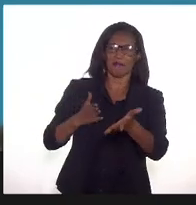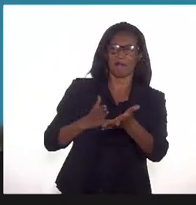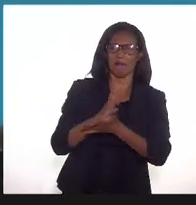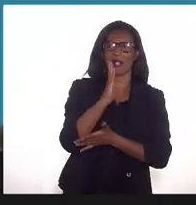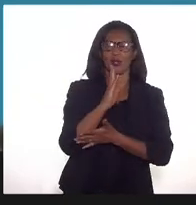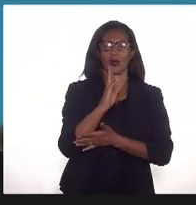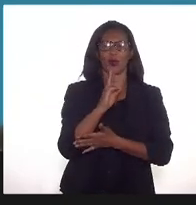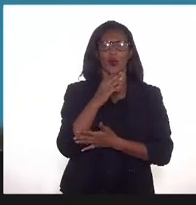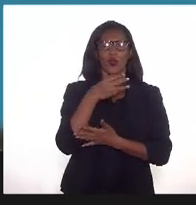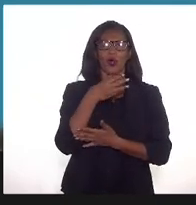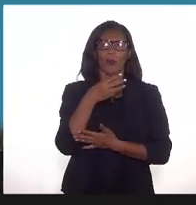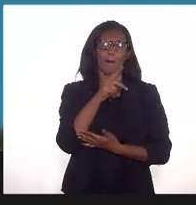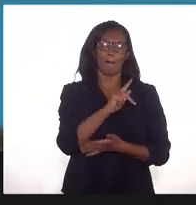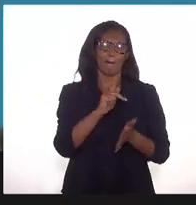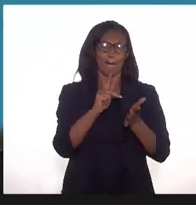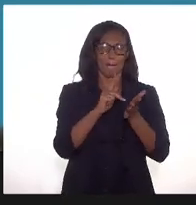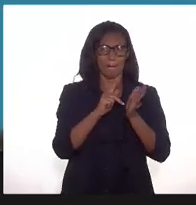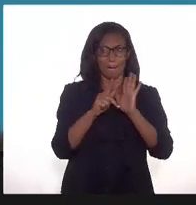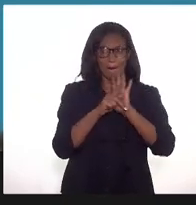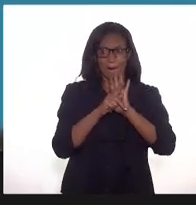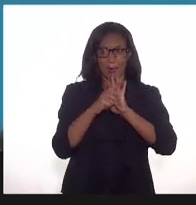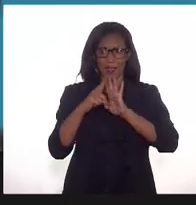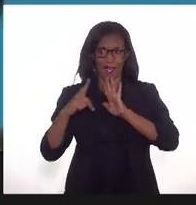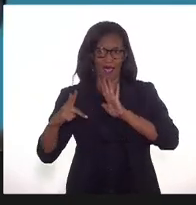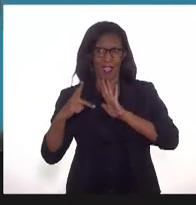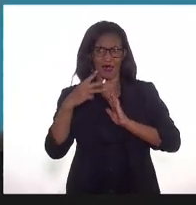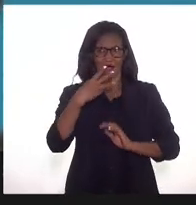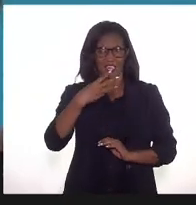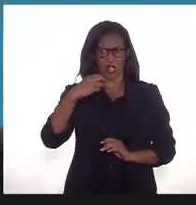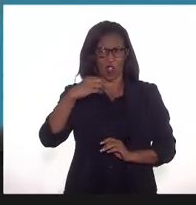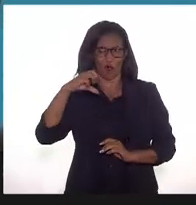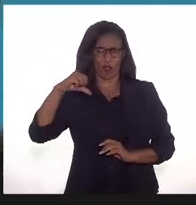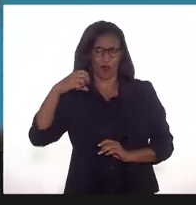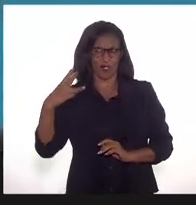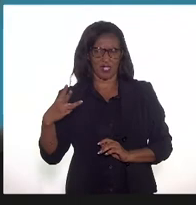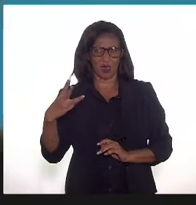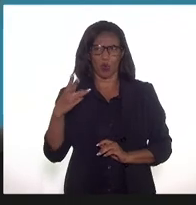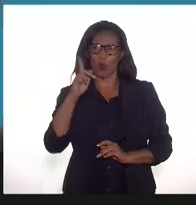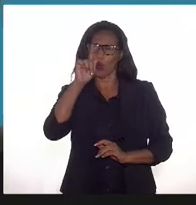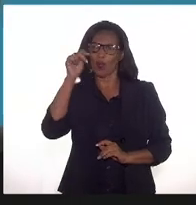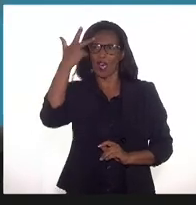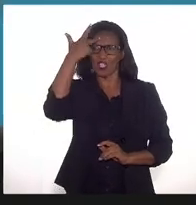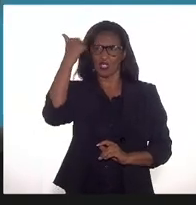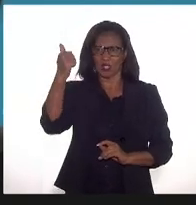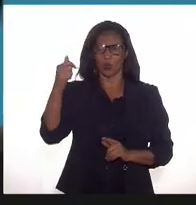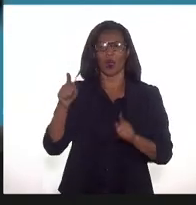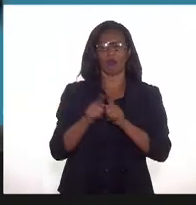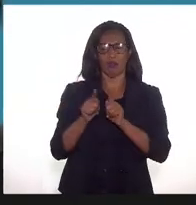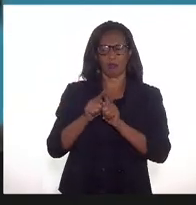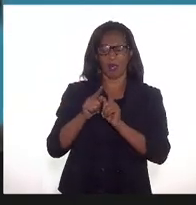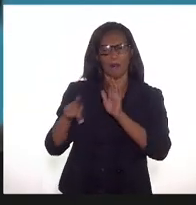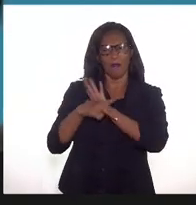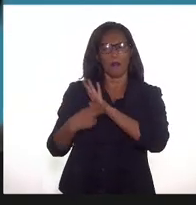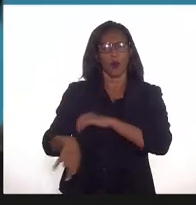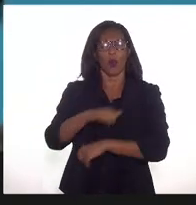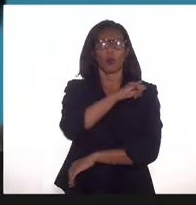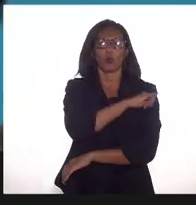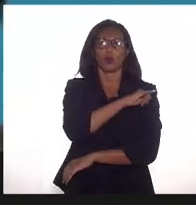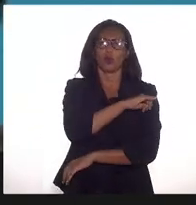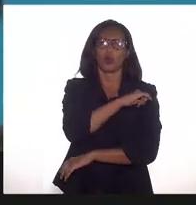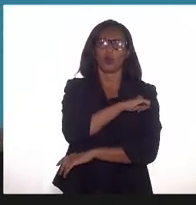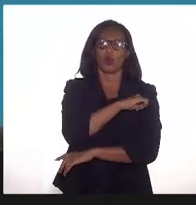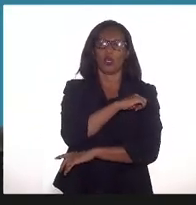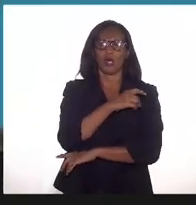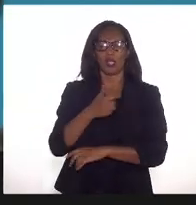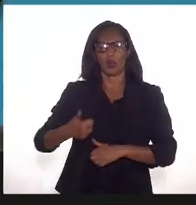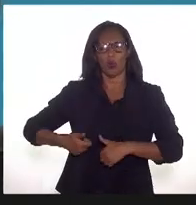3995, que permite que o gás produzido no Rio possa competir nos leilões termoelétricos com igualdade